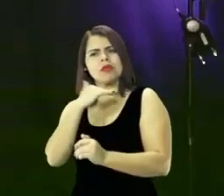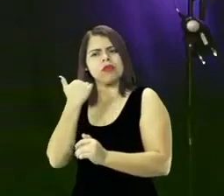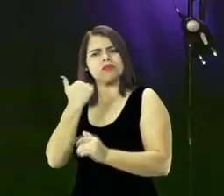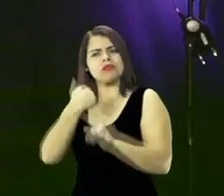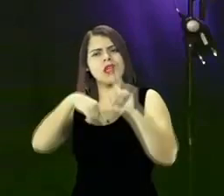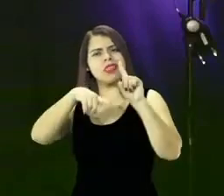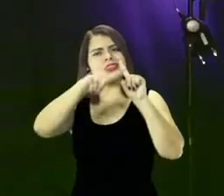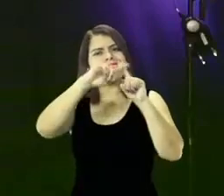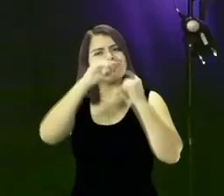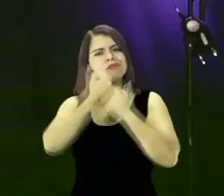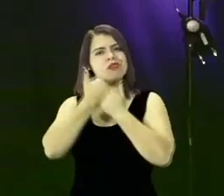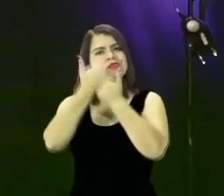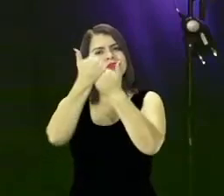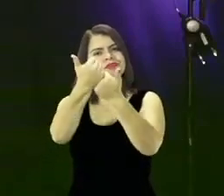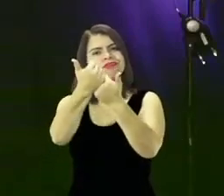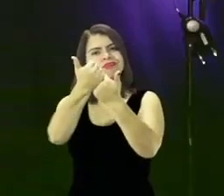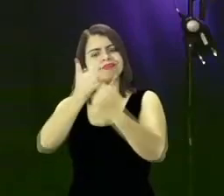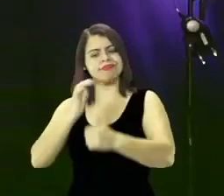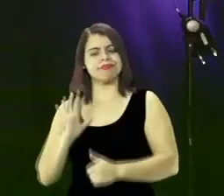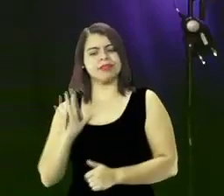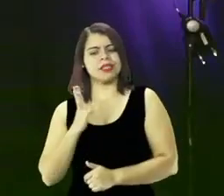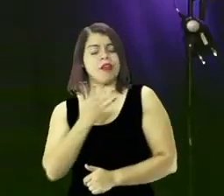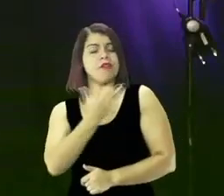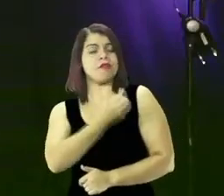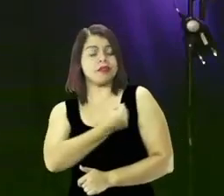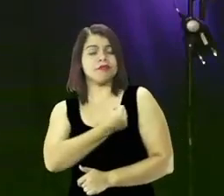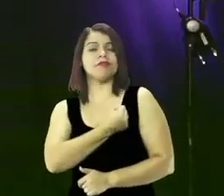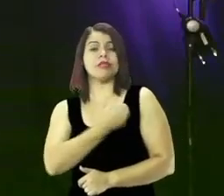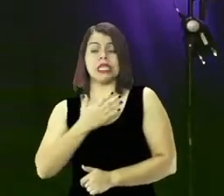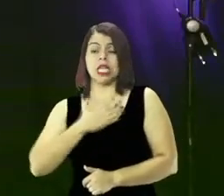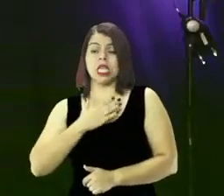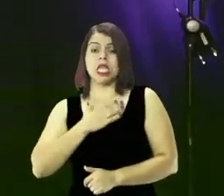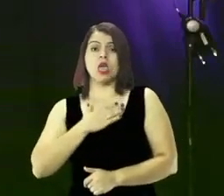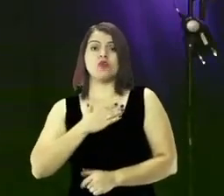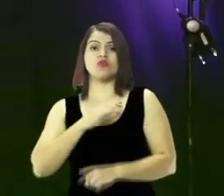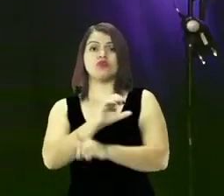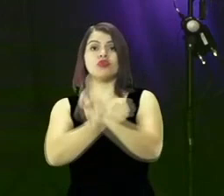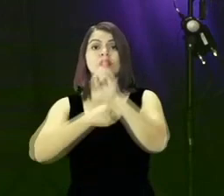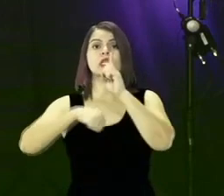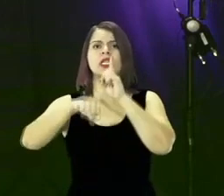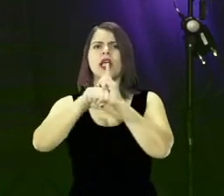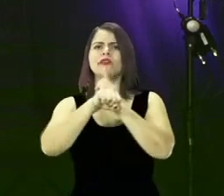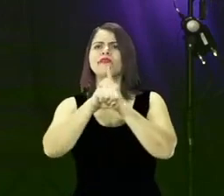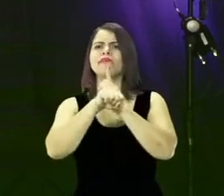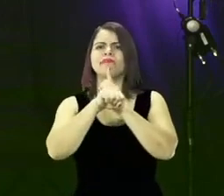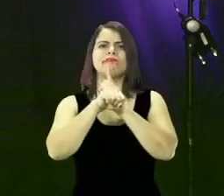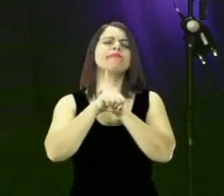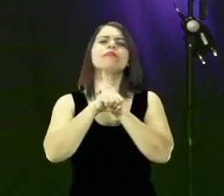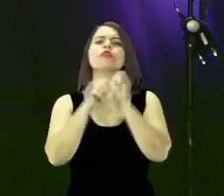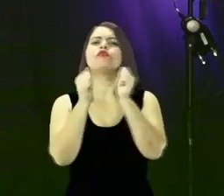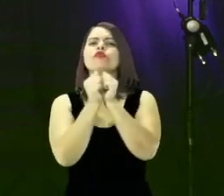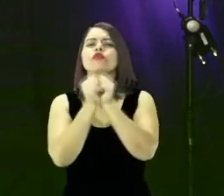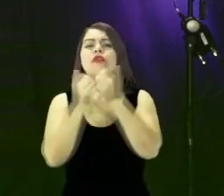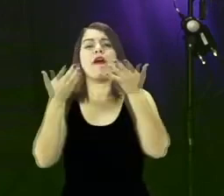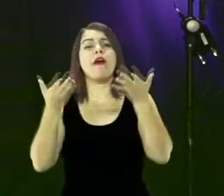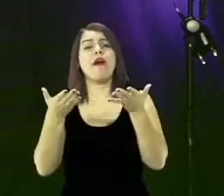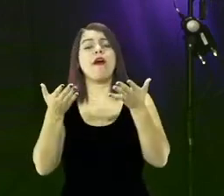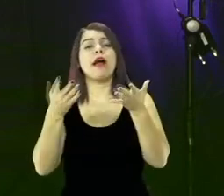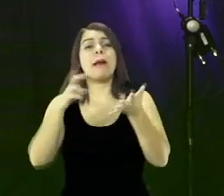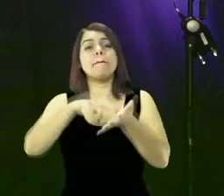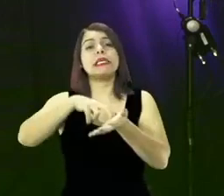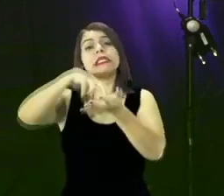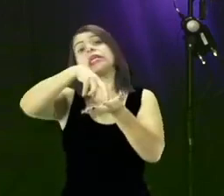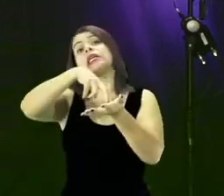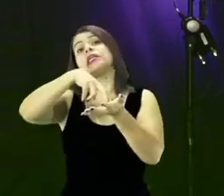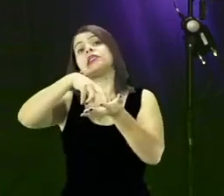para salvar a humanidade da qual eu faço parte diga nessa manhã de domingo eu